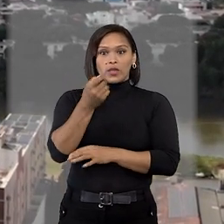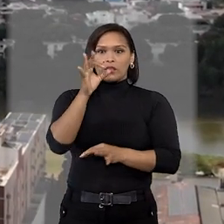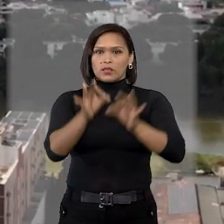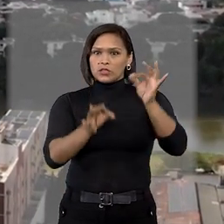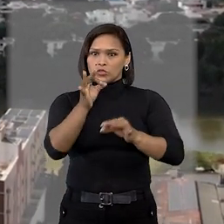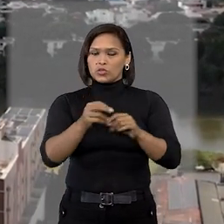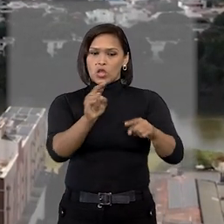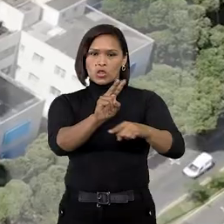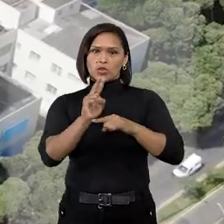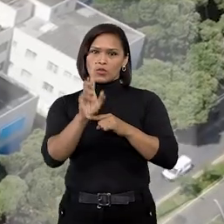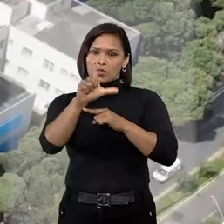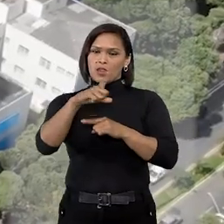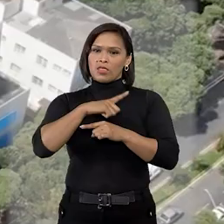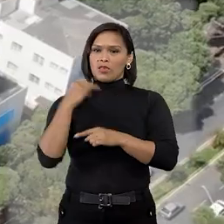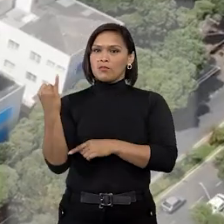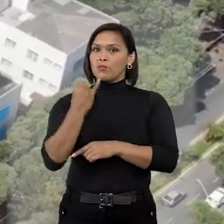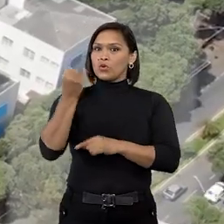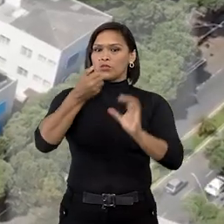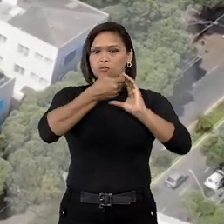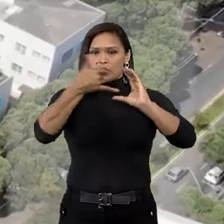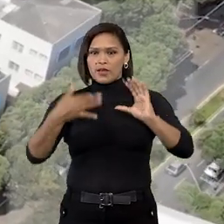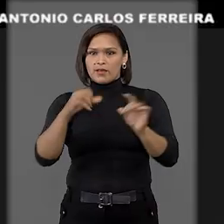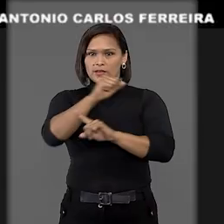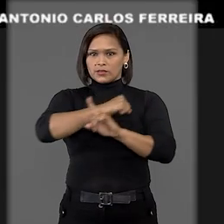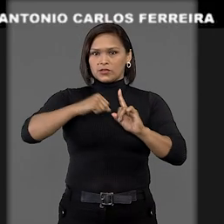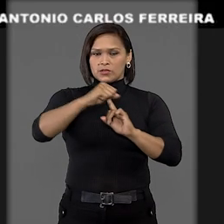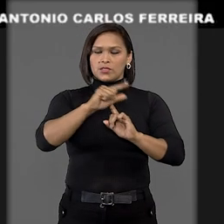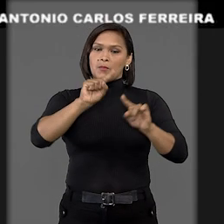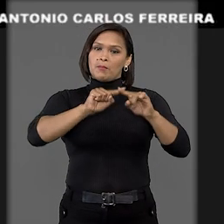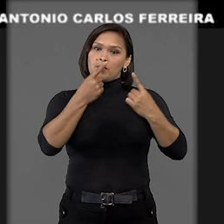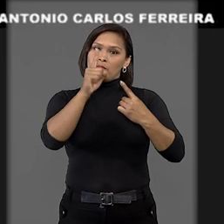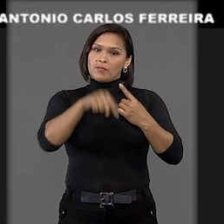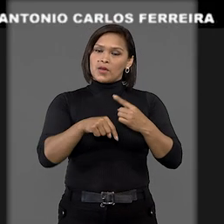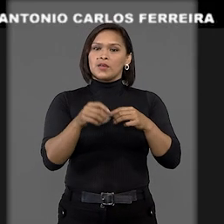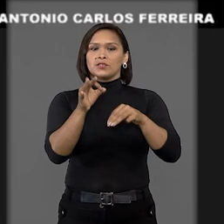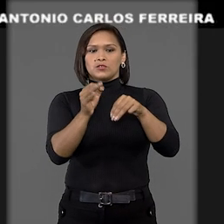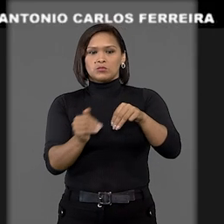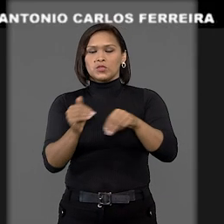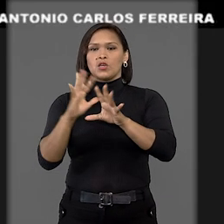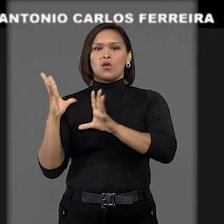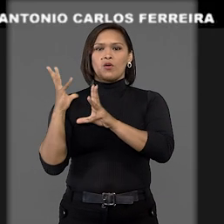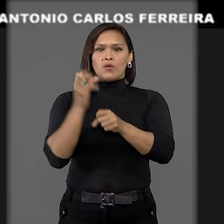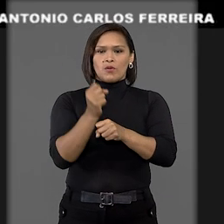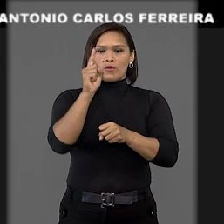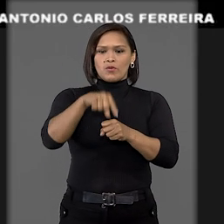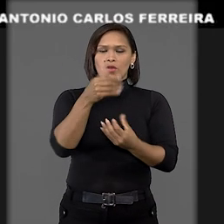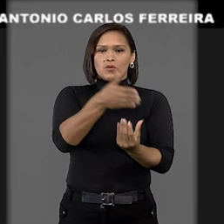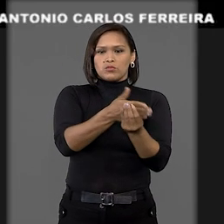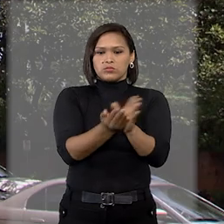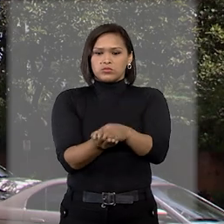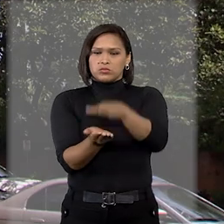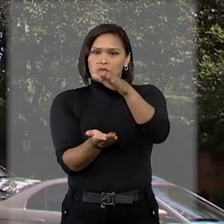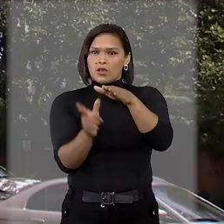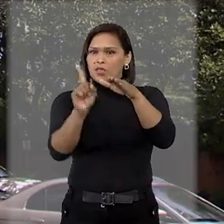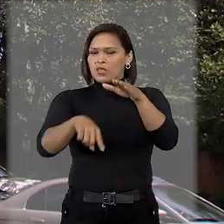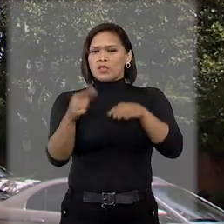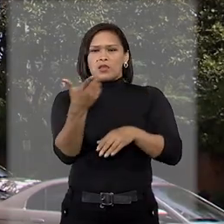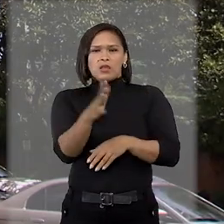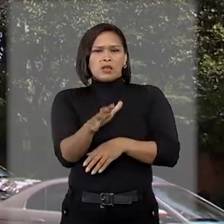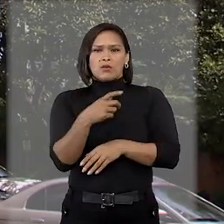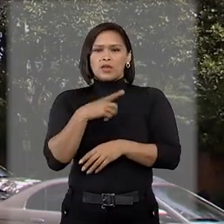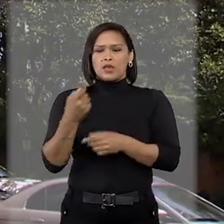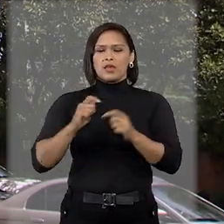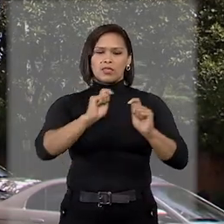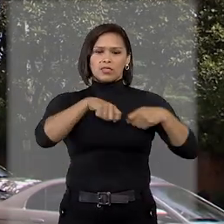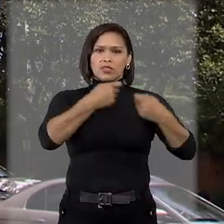jurídico tutelado tenha relevante caráter social. Porém, o ministro concluiu que, no caso dos autos, não se busca defender